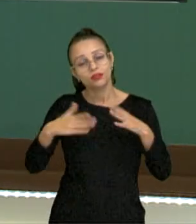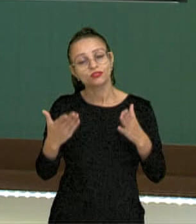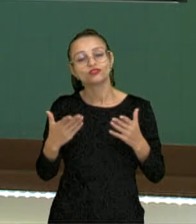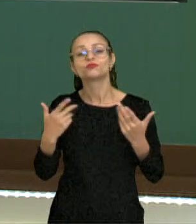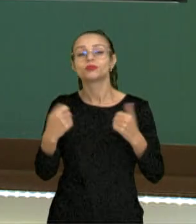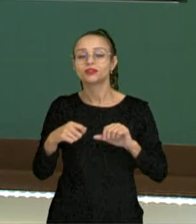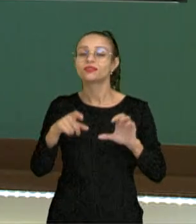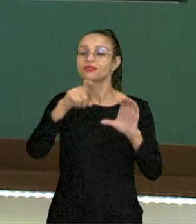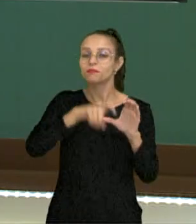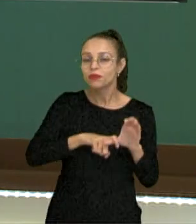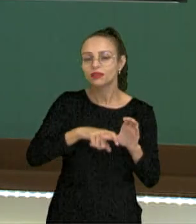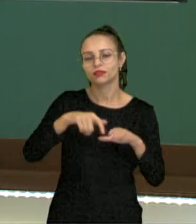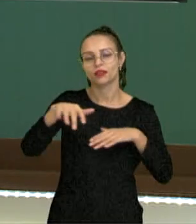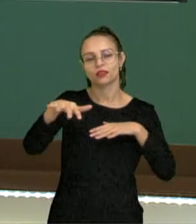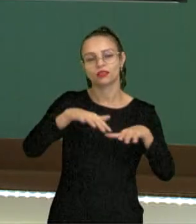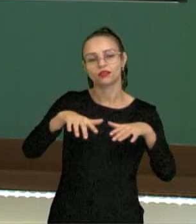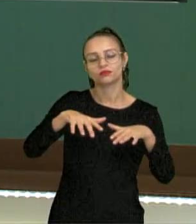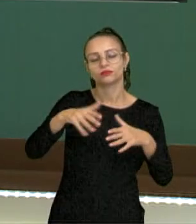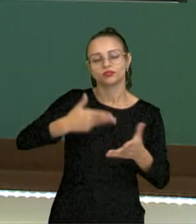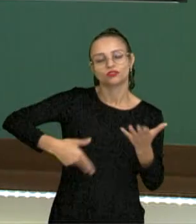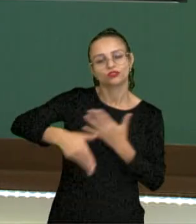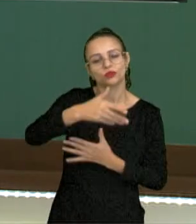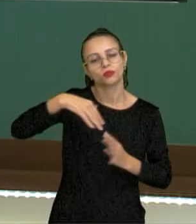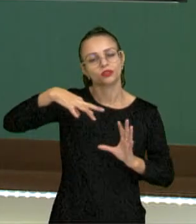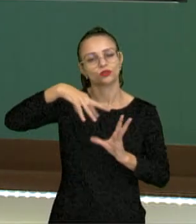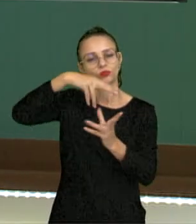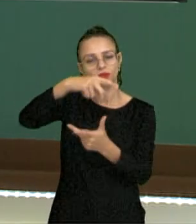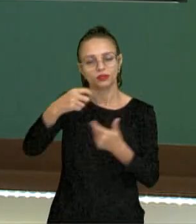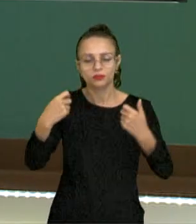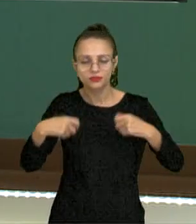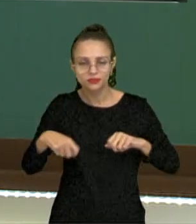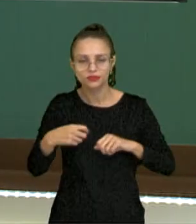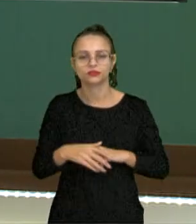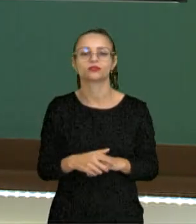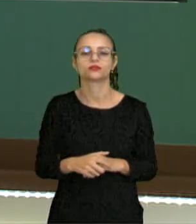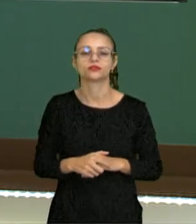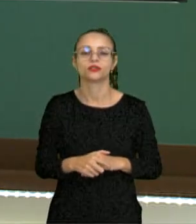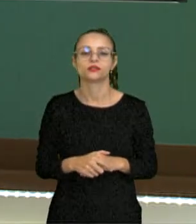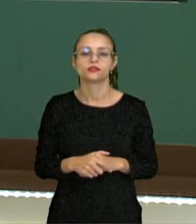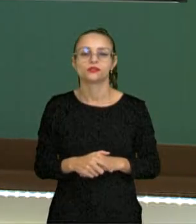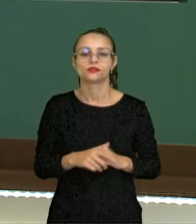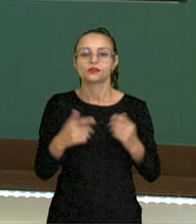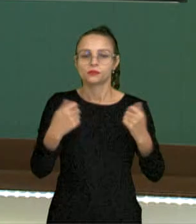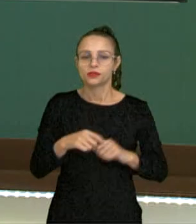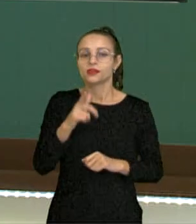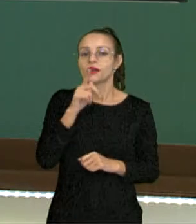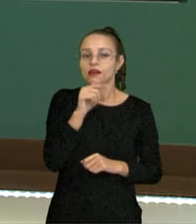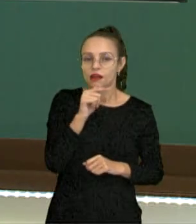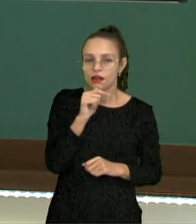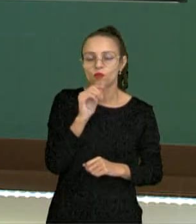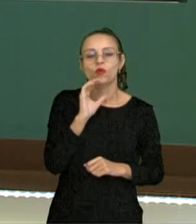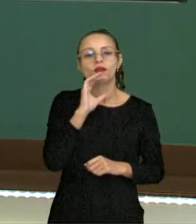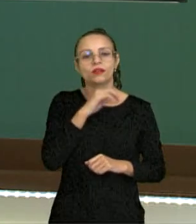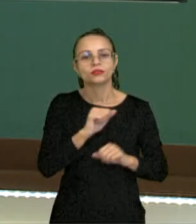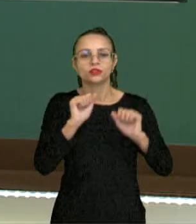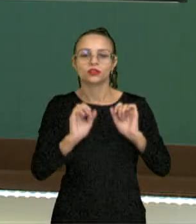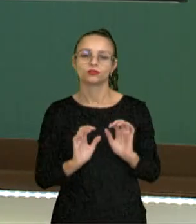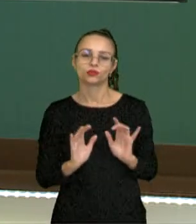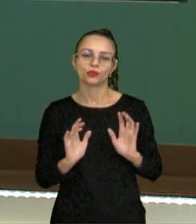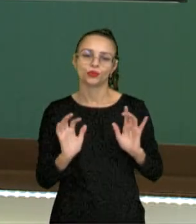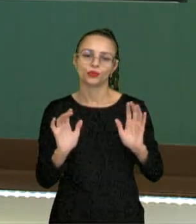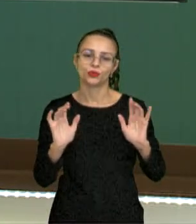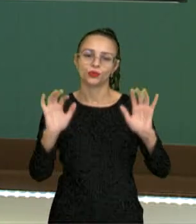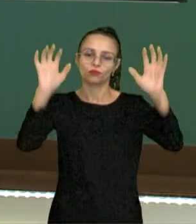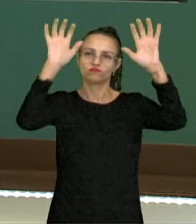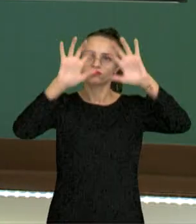toda essa dinâmica do planeta para existir. É preciso que a água seja aquecida para que ela evapore, forme